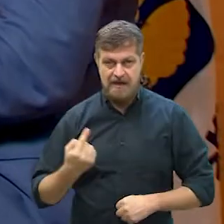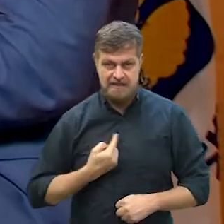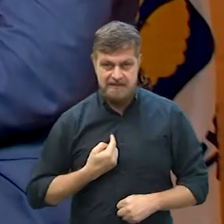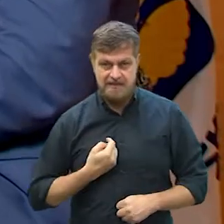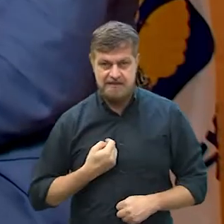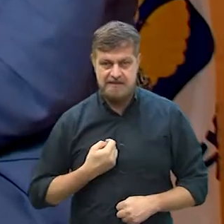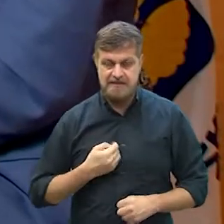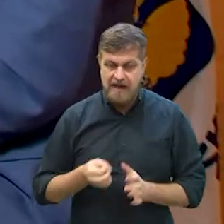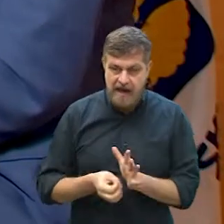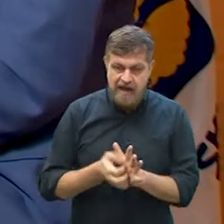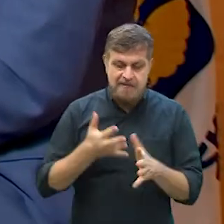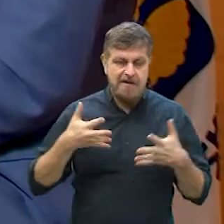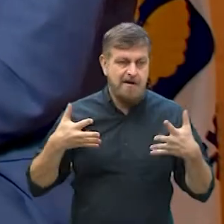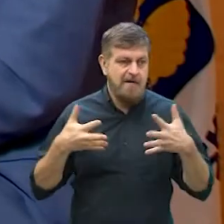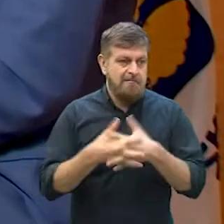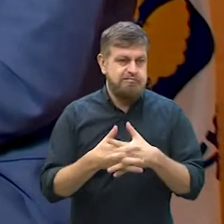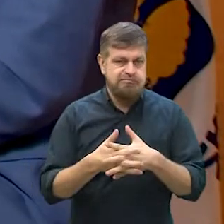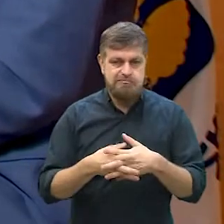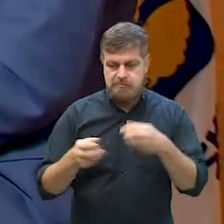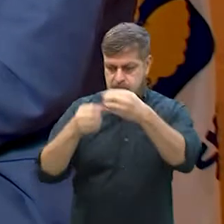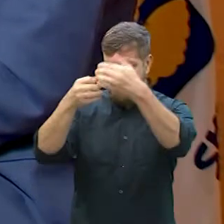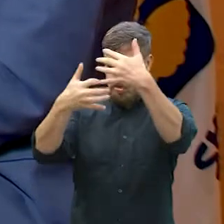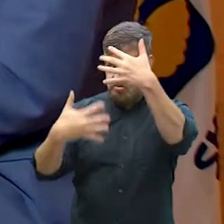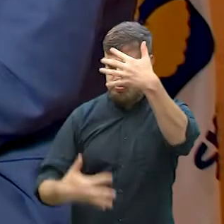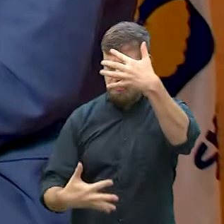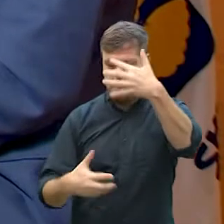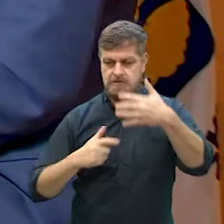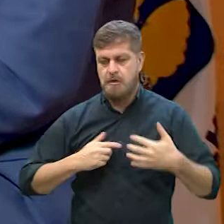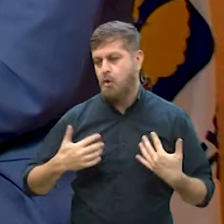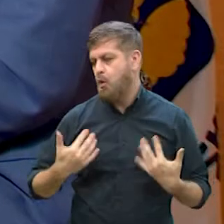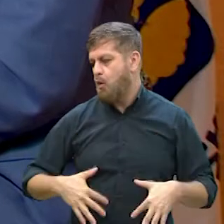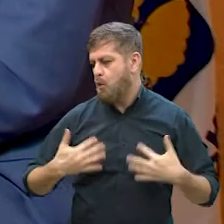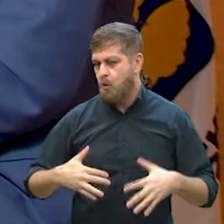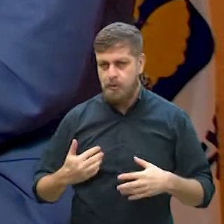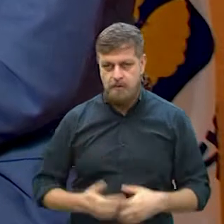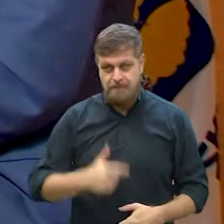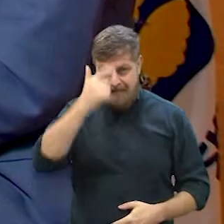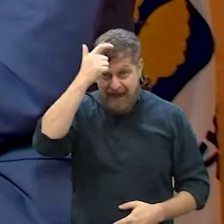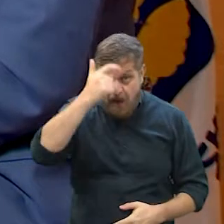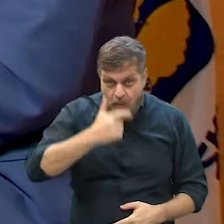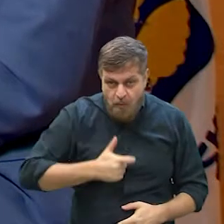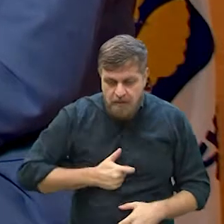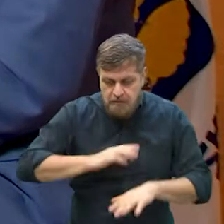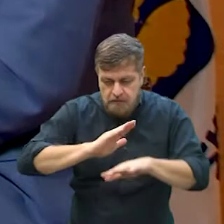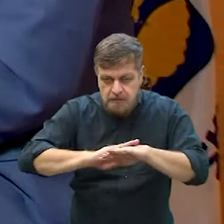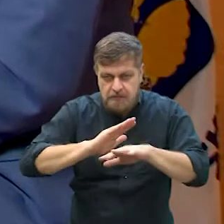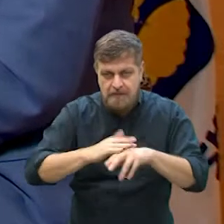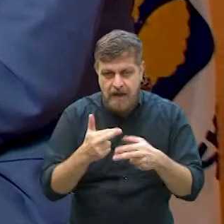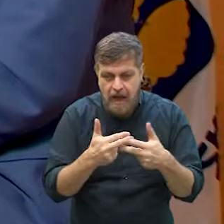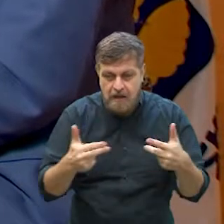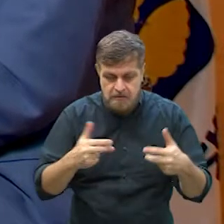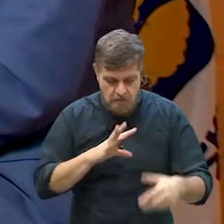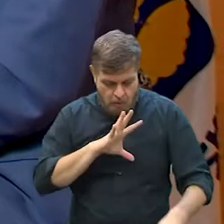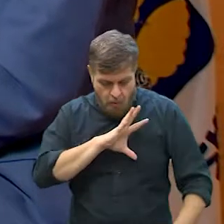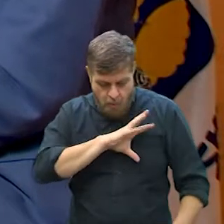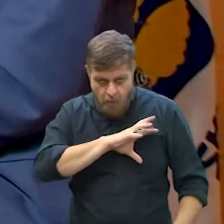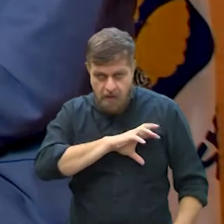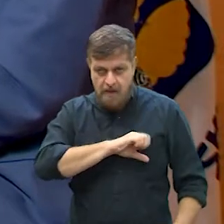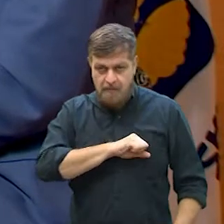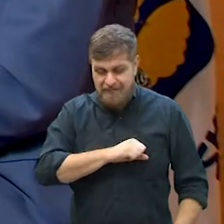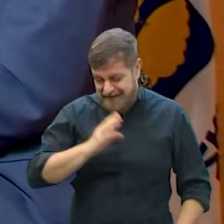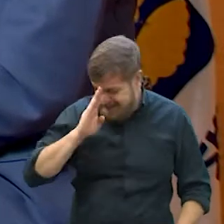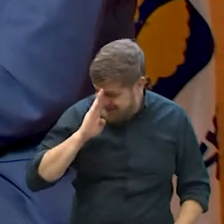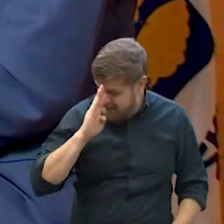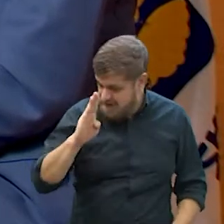atrapalha um pouco com a quantidade de mensagens recebidas, mas eu falo assim, quando a gente faz as coisas com amor,